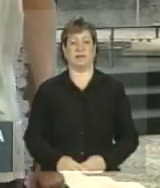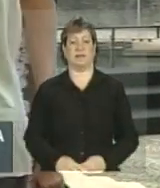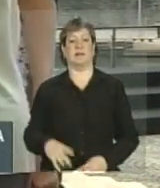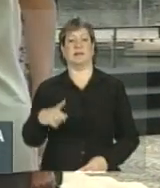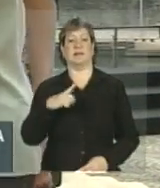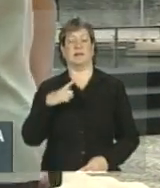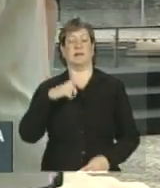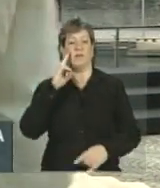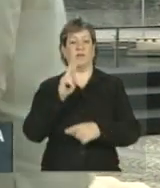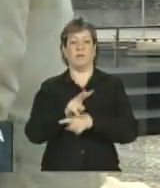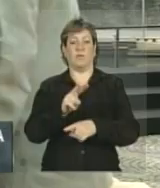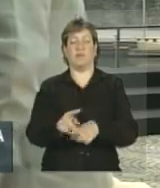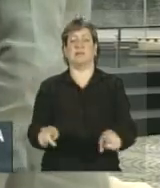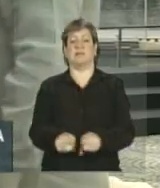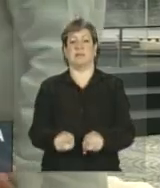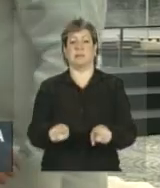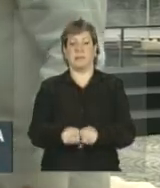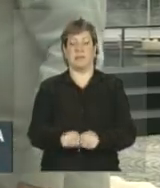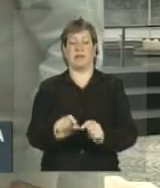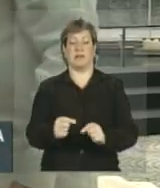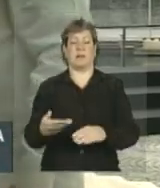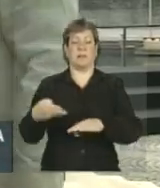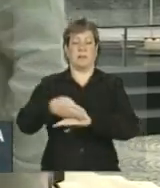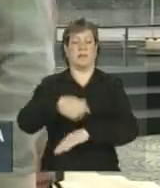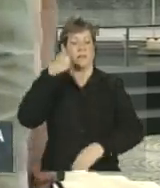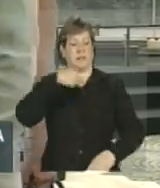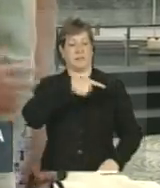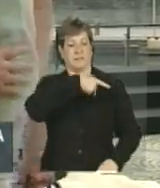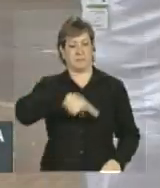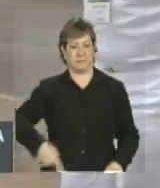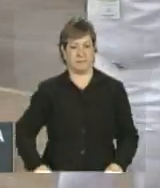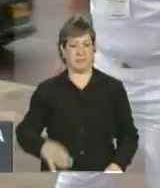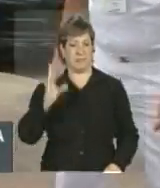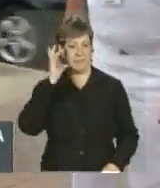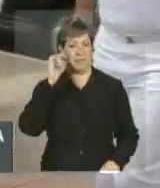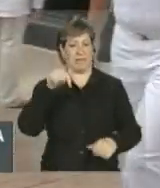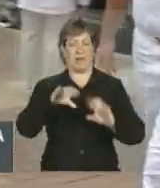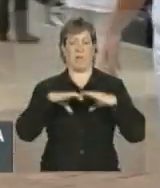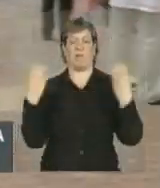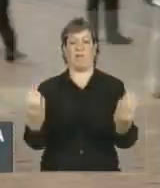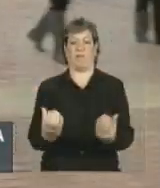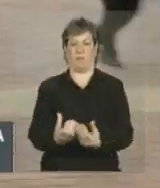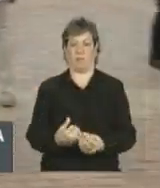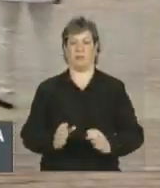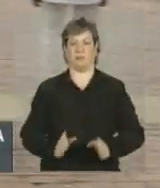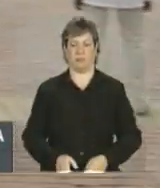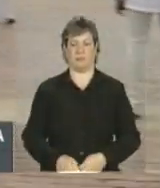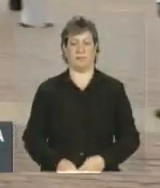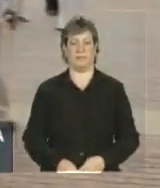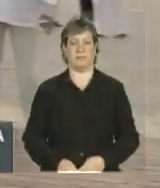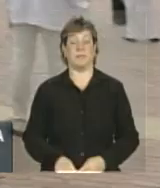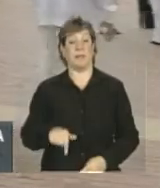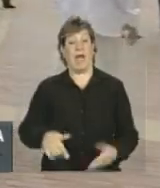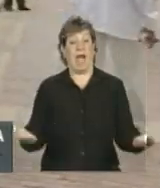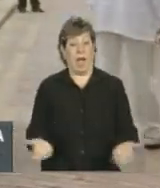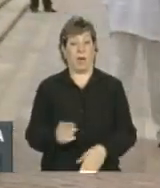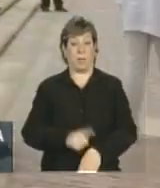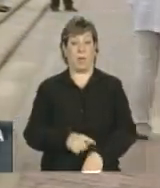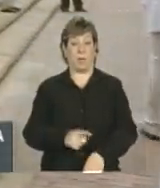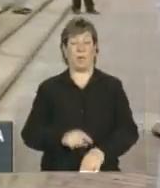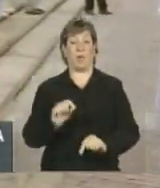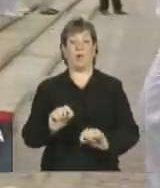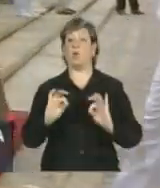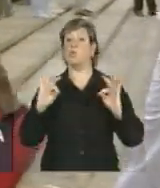Acompanhou também a participação da presidenta Dilma Rousseff nesse foro. Nesse momento, na verdade,